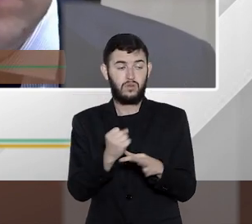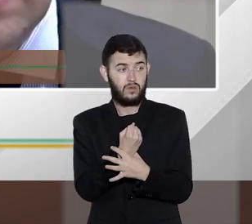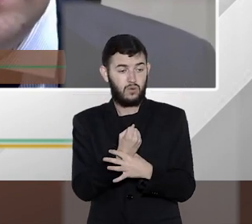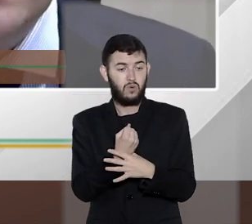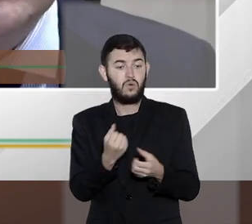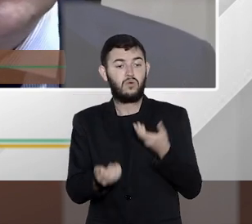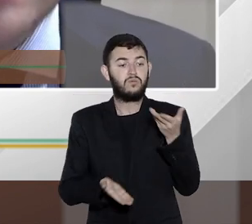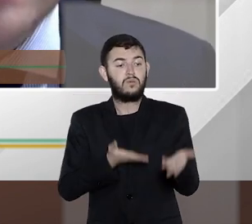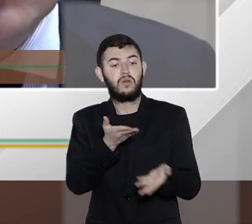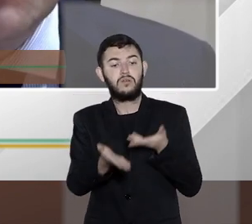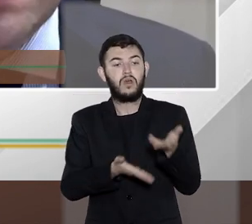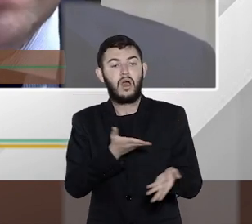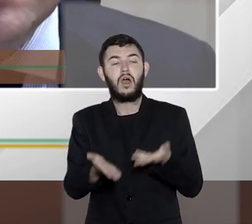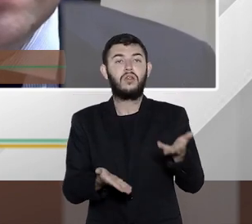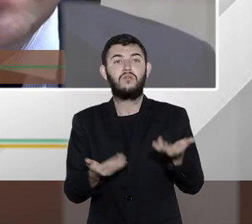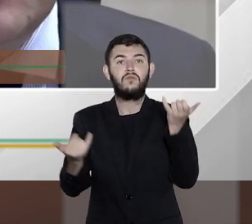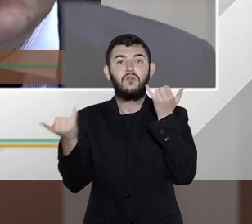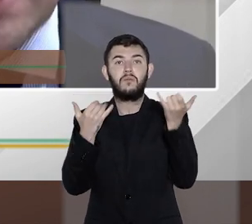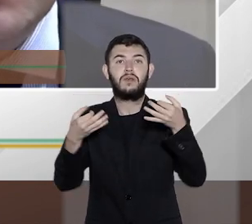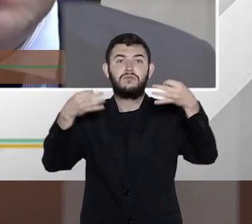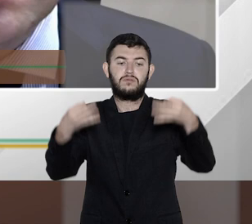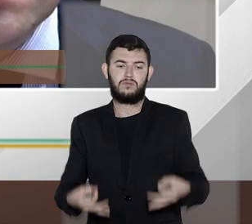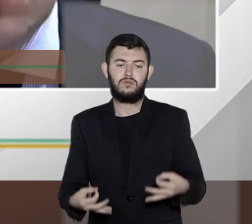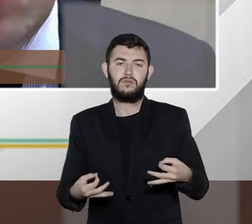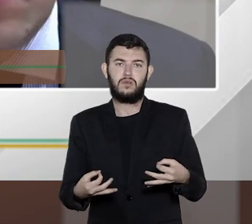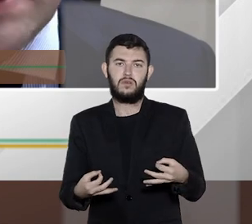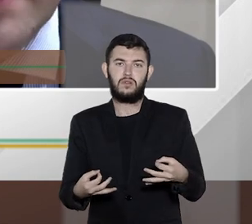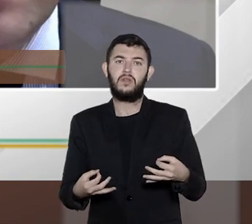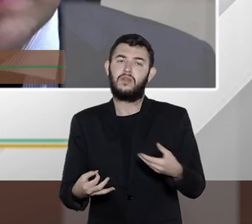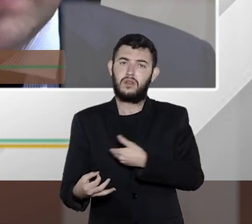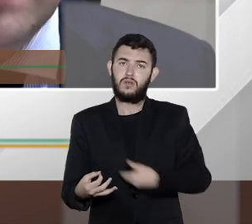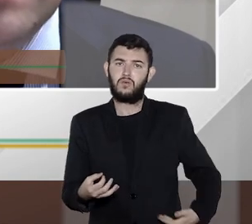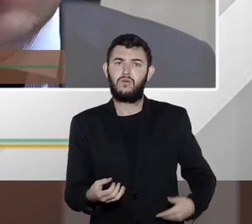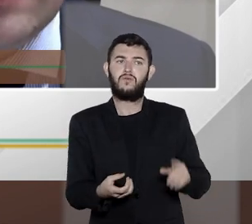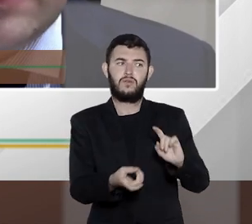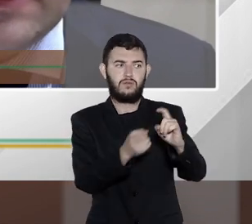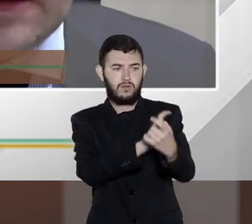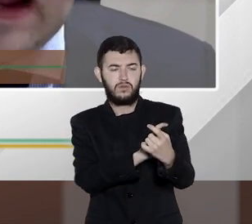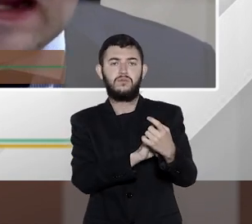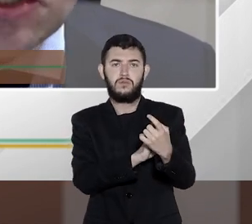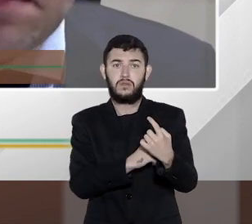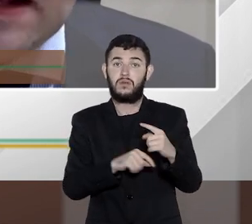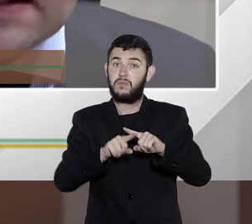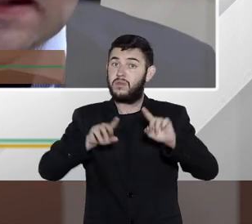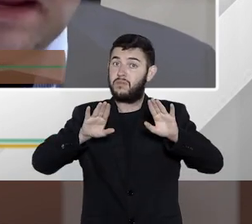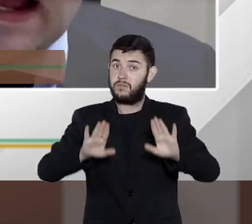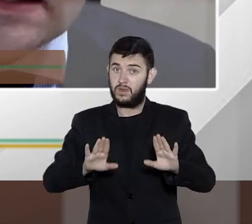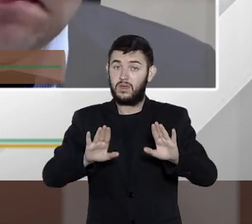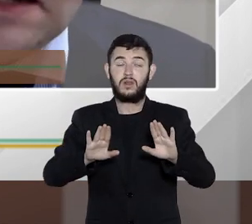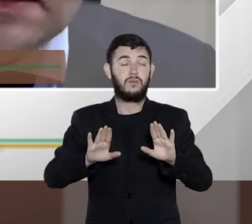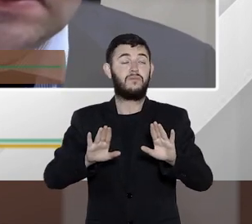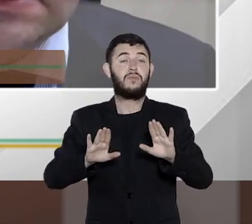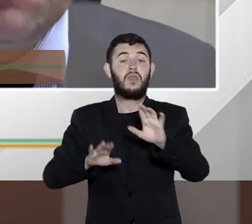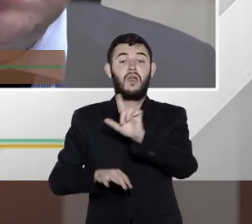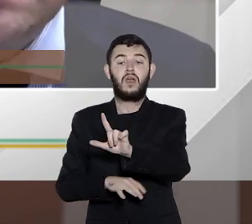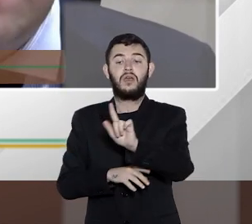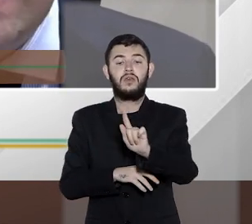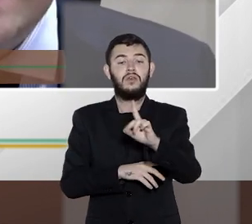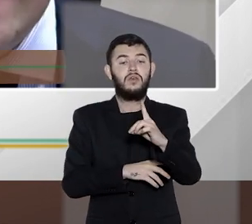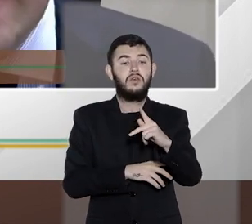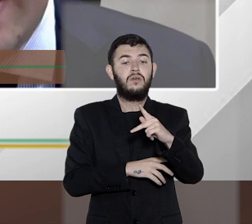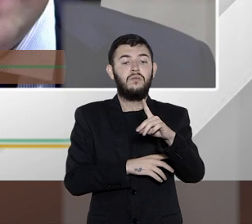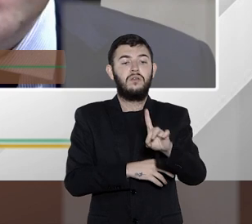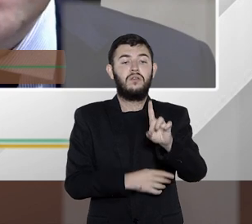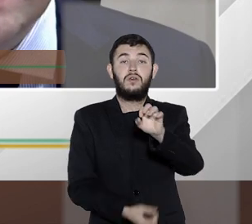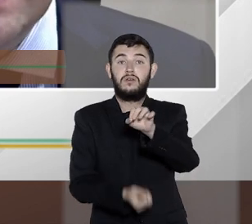tratado esses dados perante a administração pública. Então, a LGPD estabelece princípios,